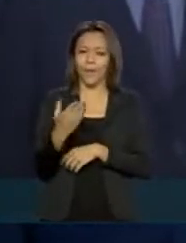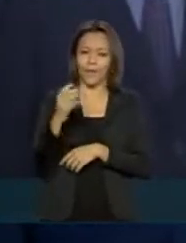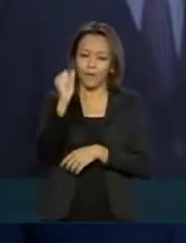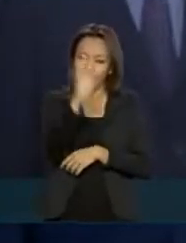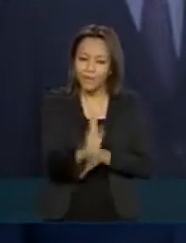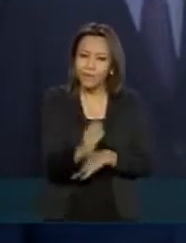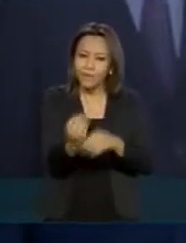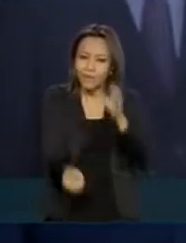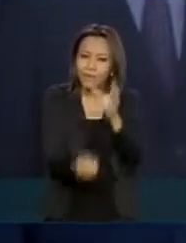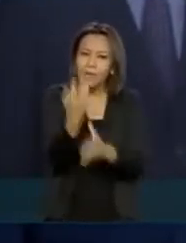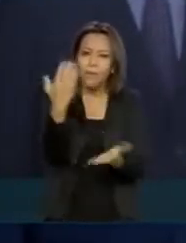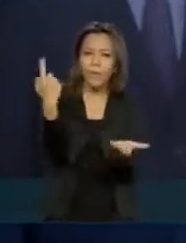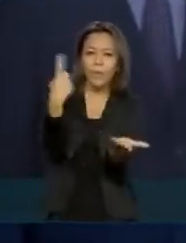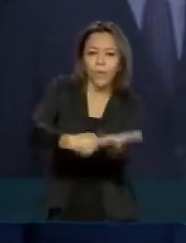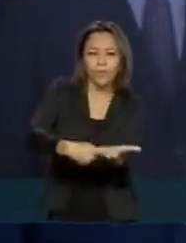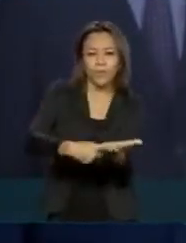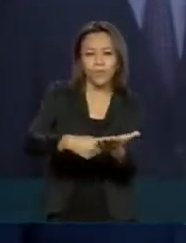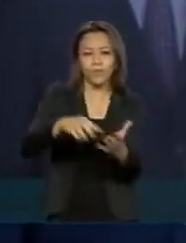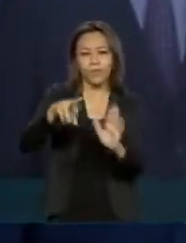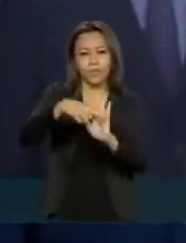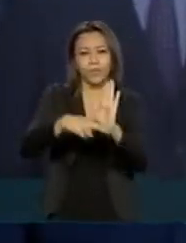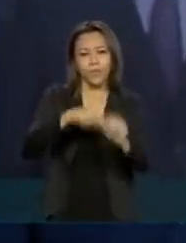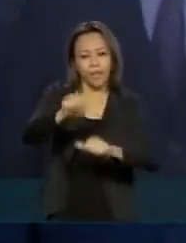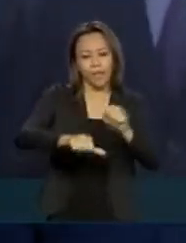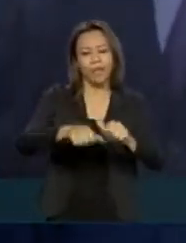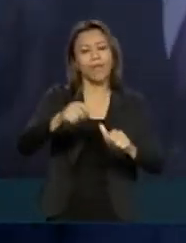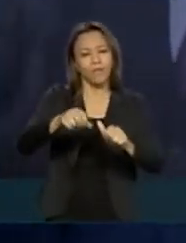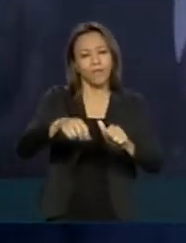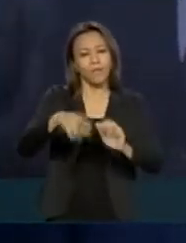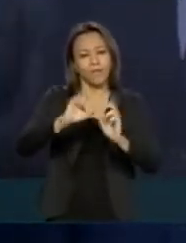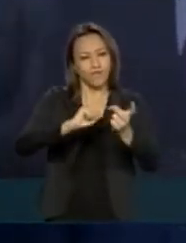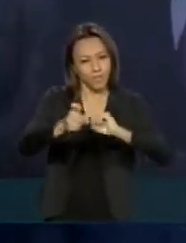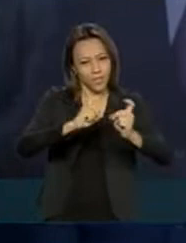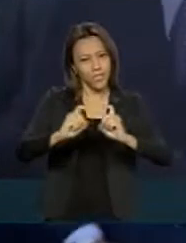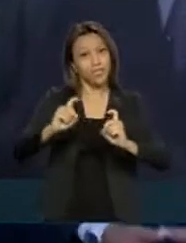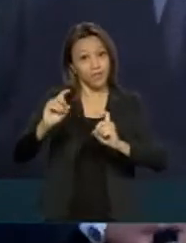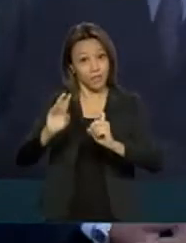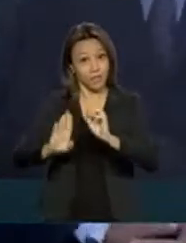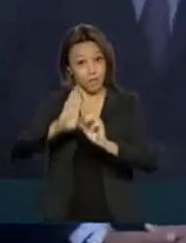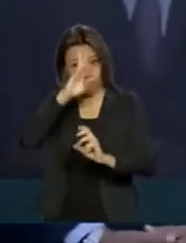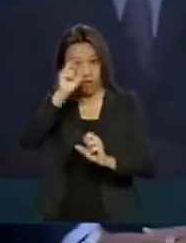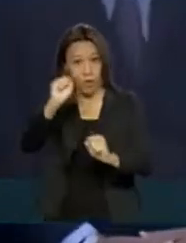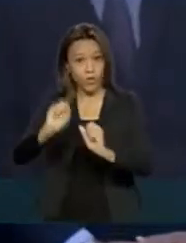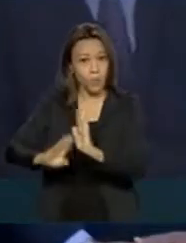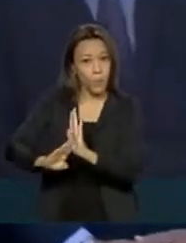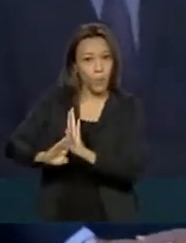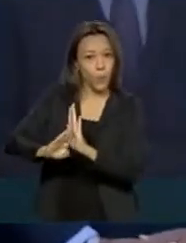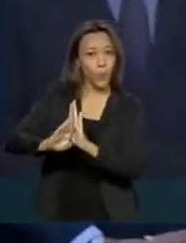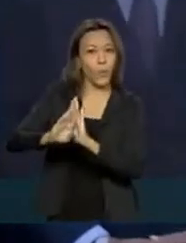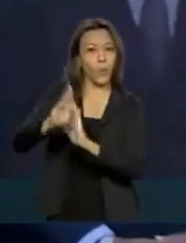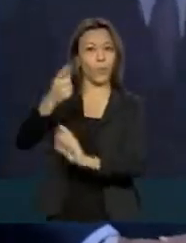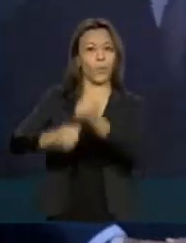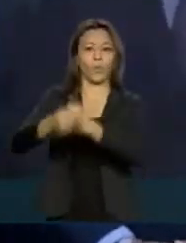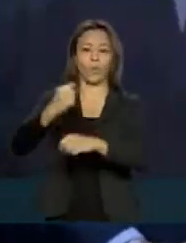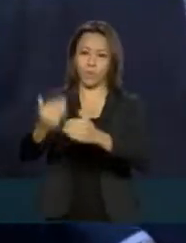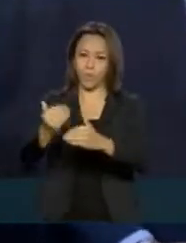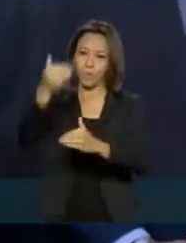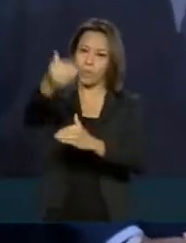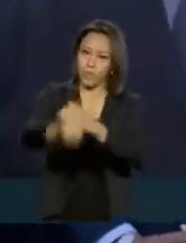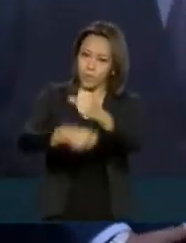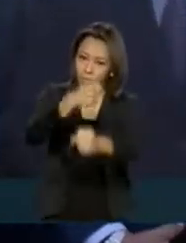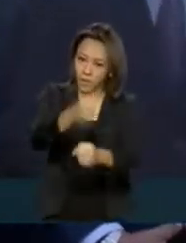sua agenda de reformas, de ter um forte crescimento no ano que vem. O presidente Bolsonaro comunicou as decisões de hoje, num